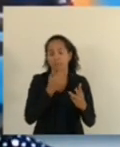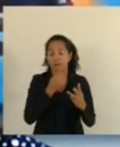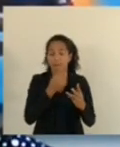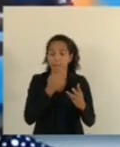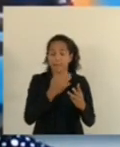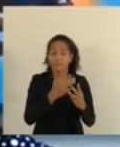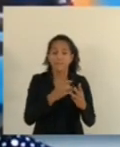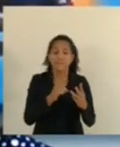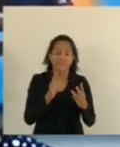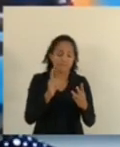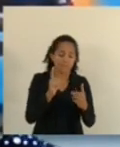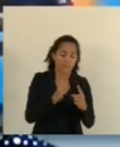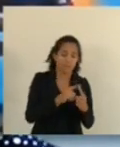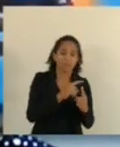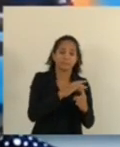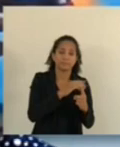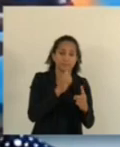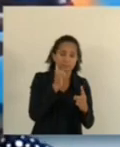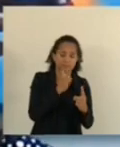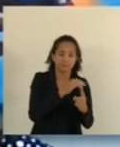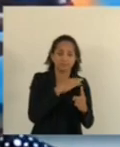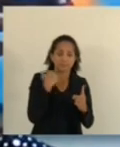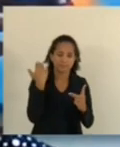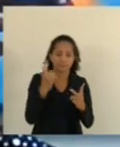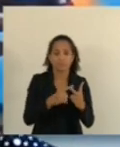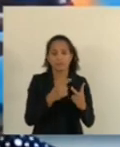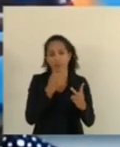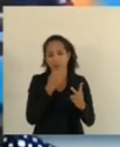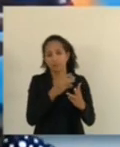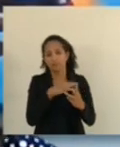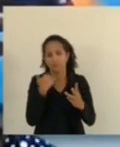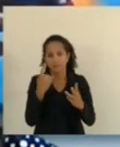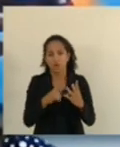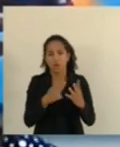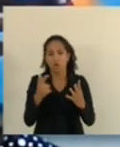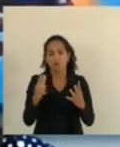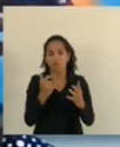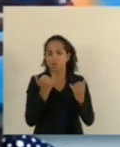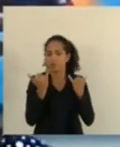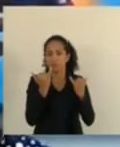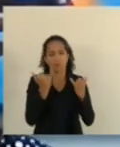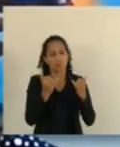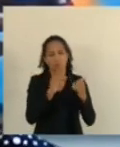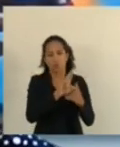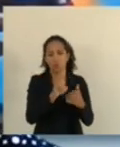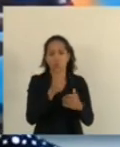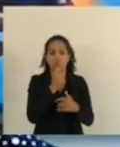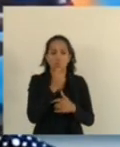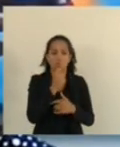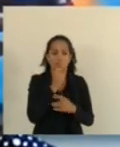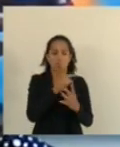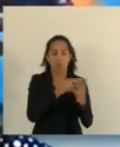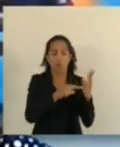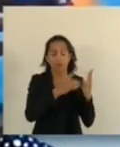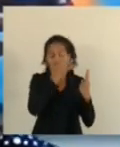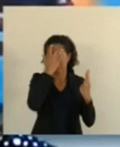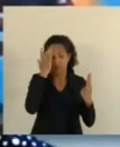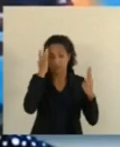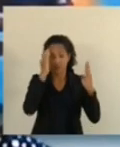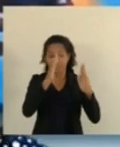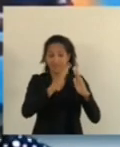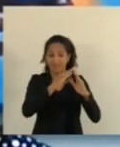do sexo feminino cuja autoria e motivação não foi informada ainda. Ou seja, quatro pessoas